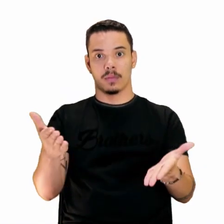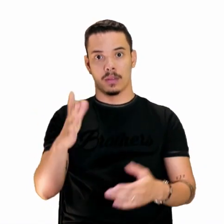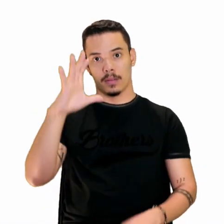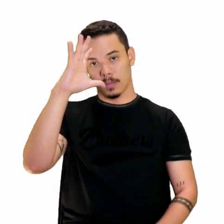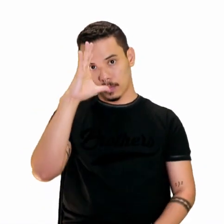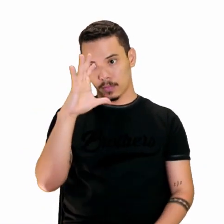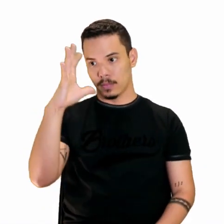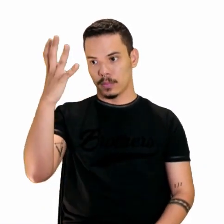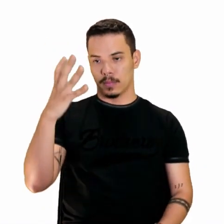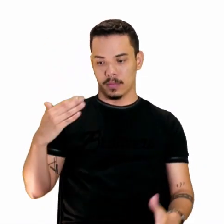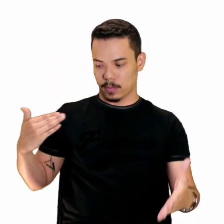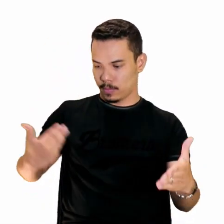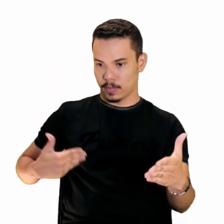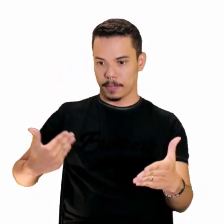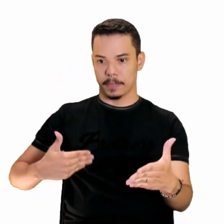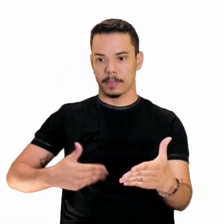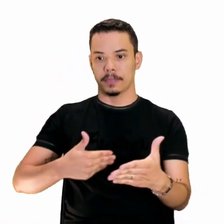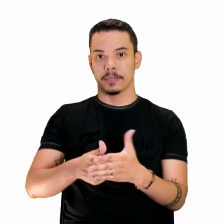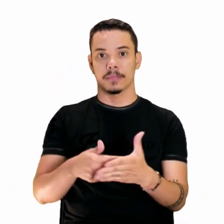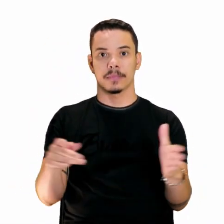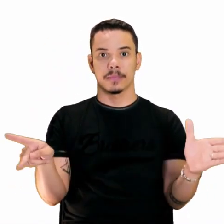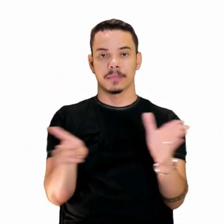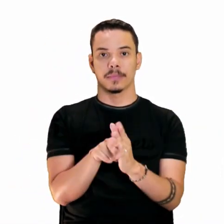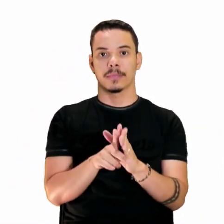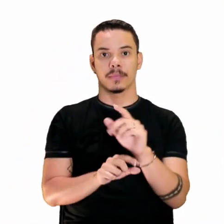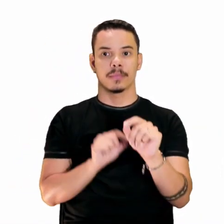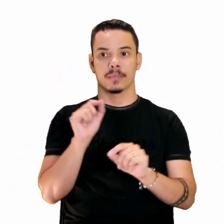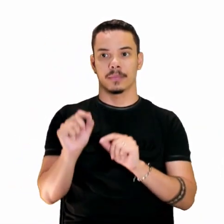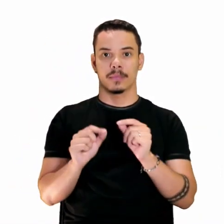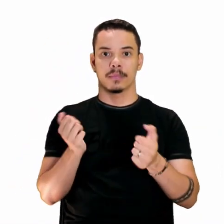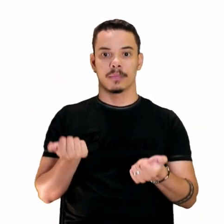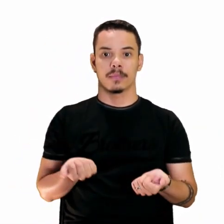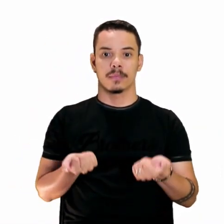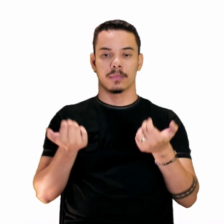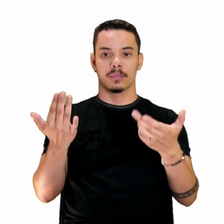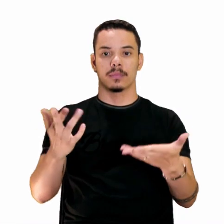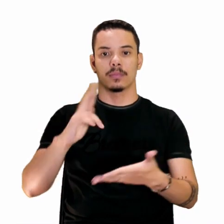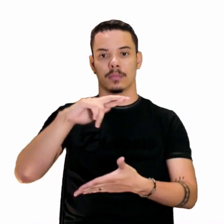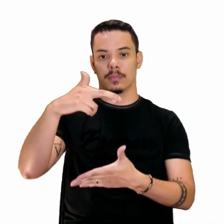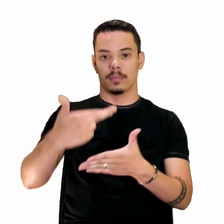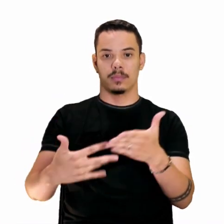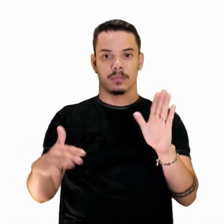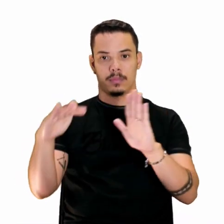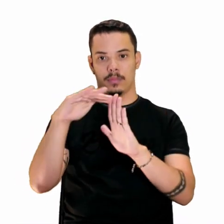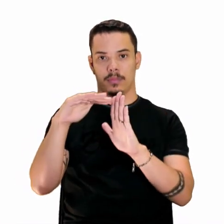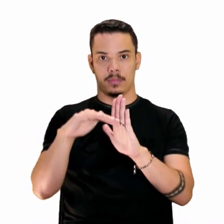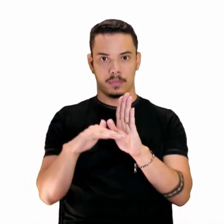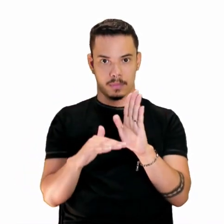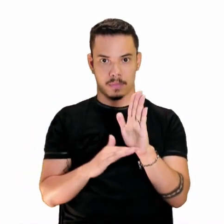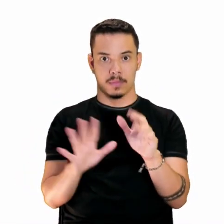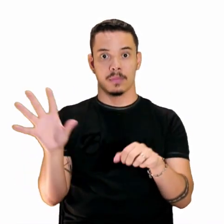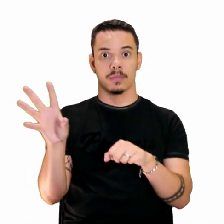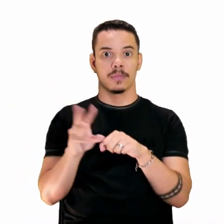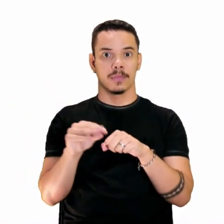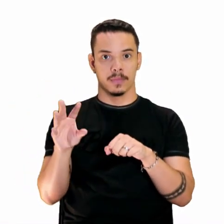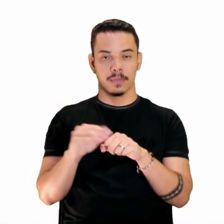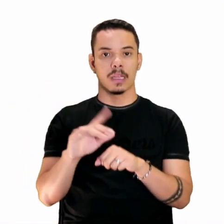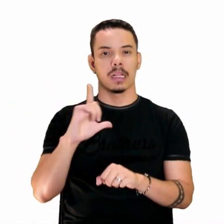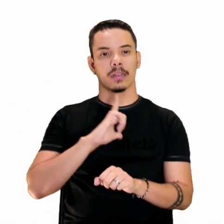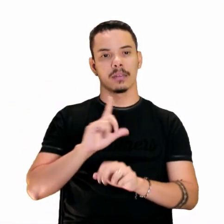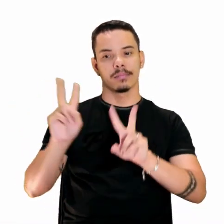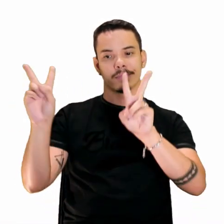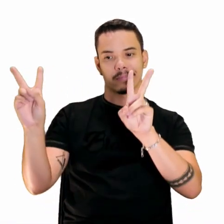processo, vamos dizer assim, que ele vai referenciar conteúdos. É, o conteúdo, ele tem aí uma